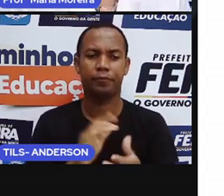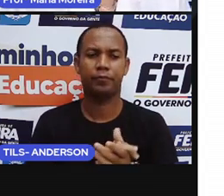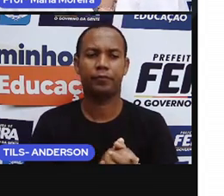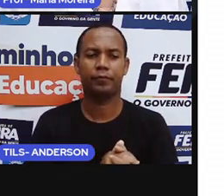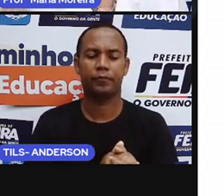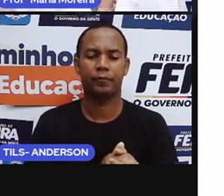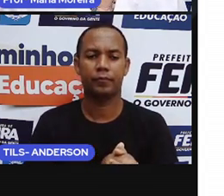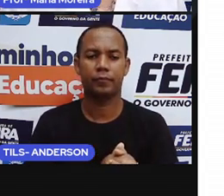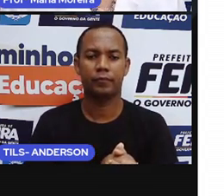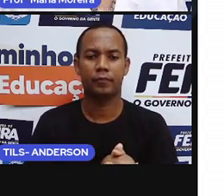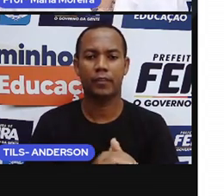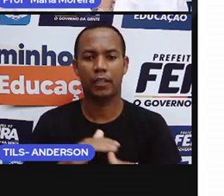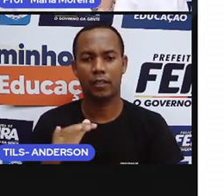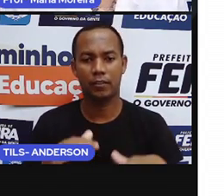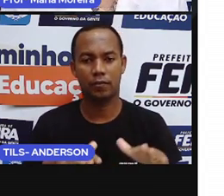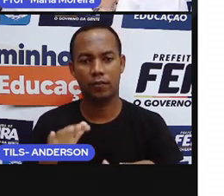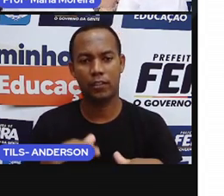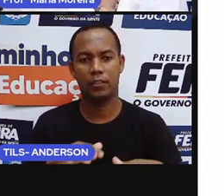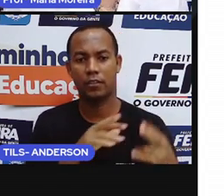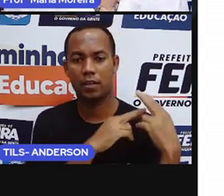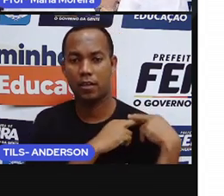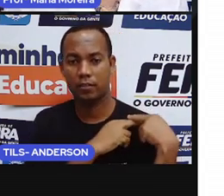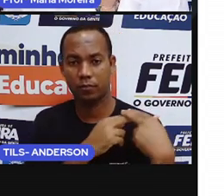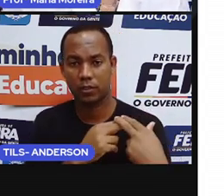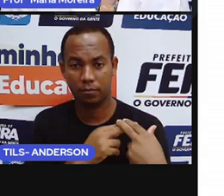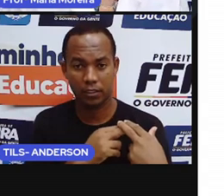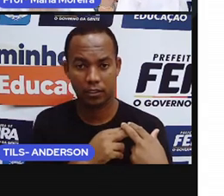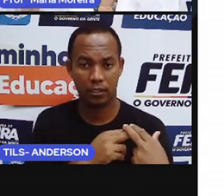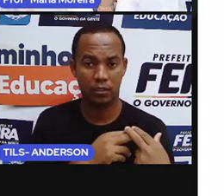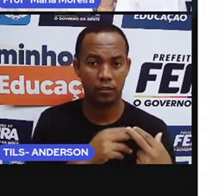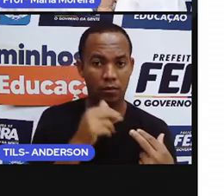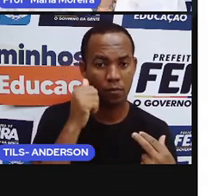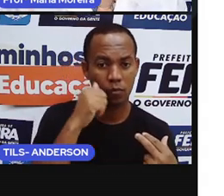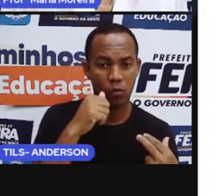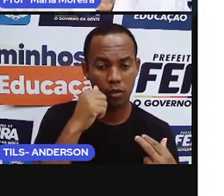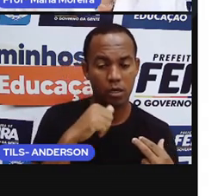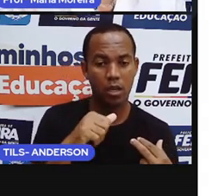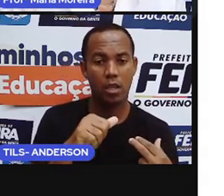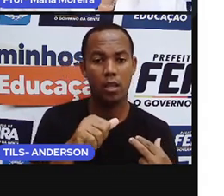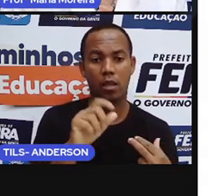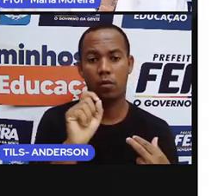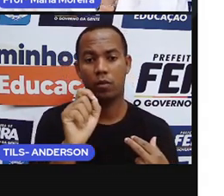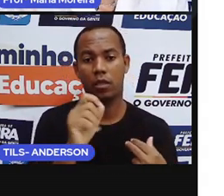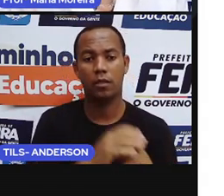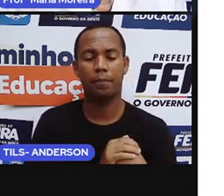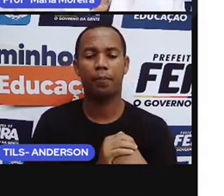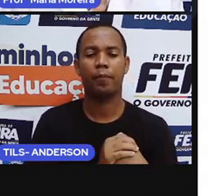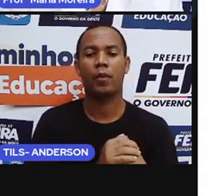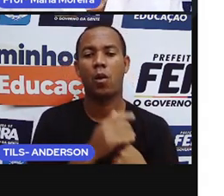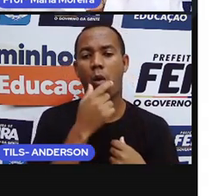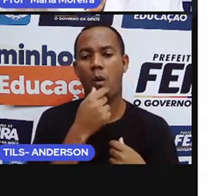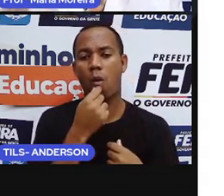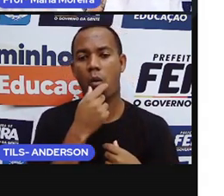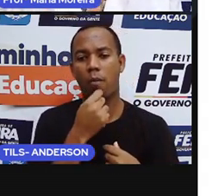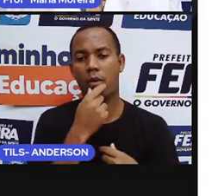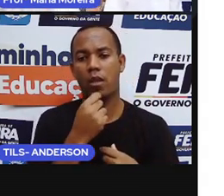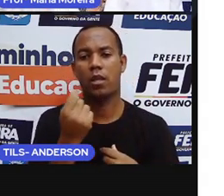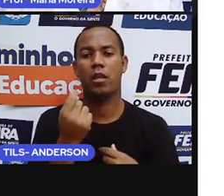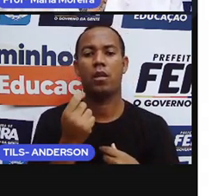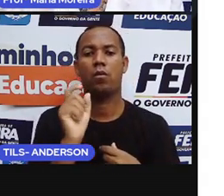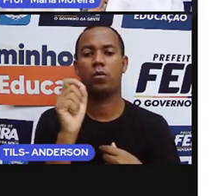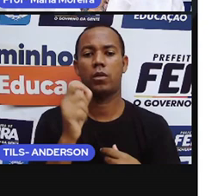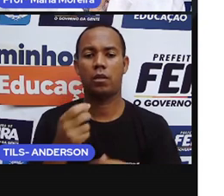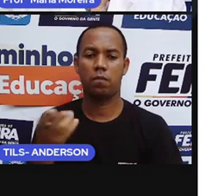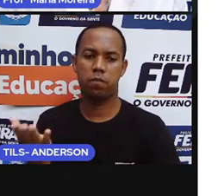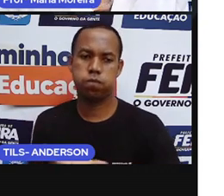certo? Então, geralmente, responsabilidade das mulheres. Já os homens são responsáveis pela derrubada do quê? Do mato para